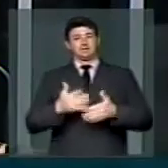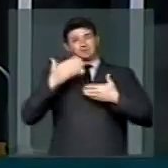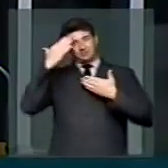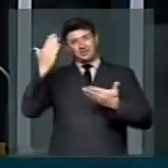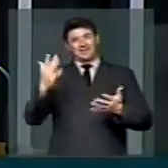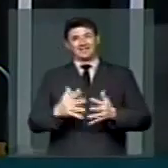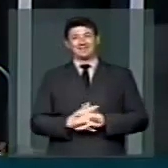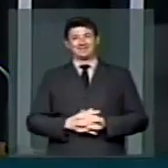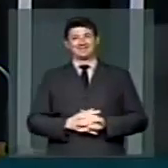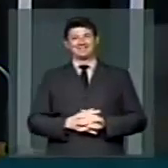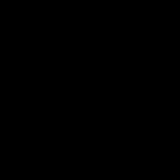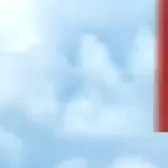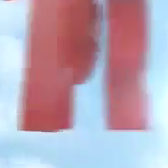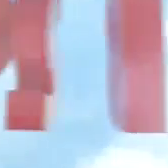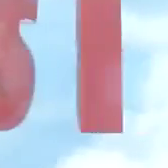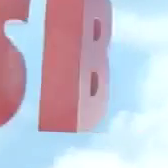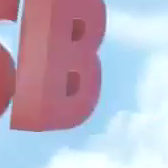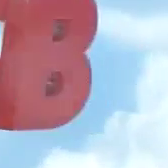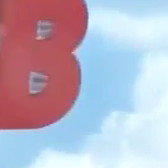obrigado.